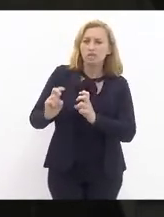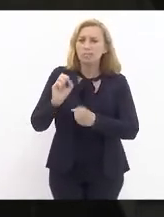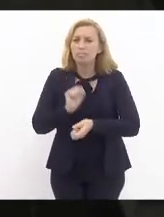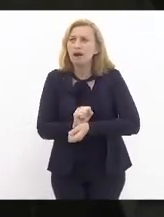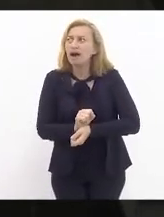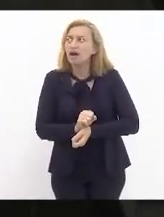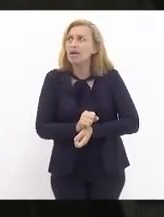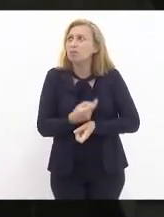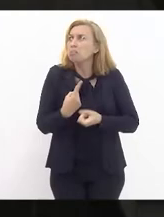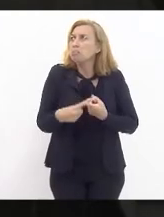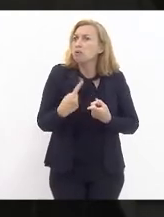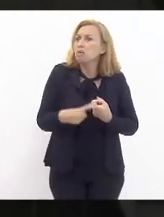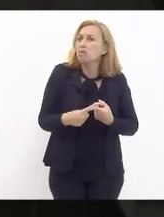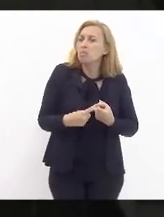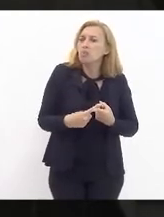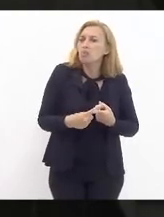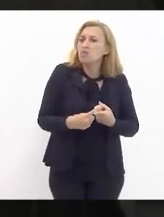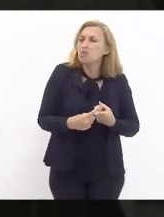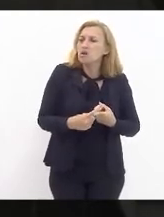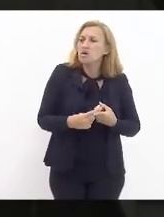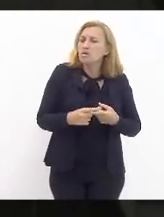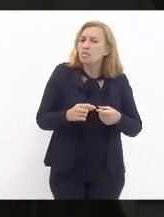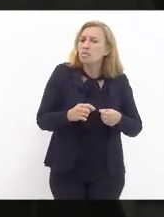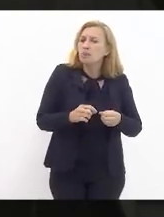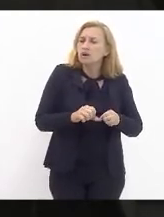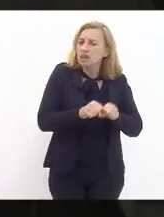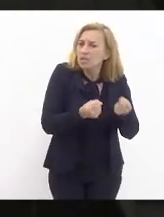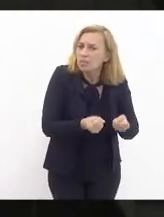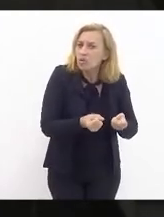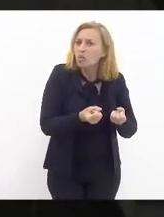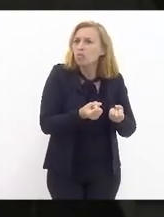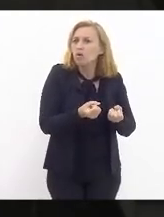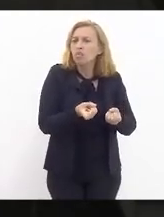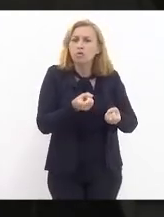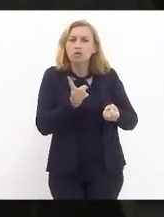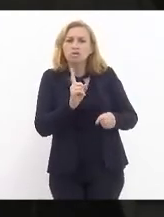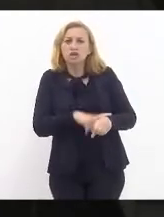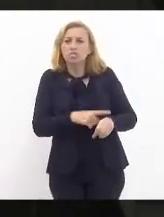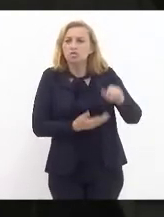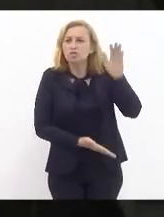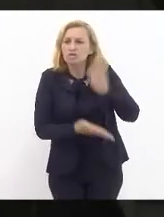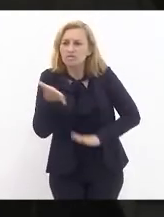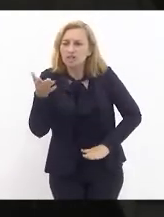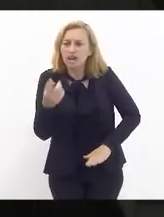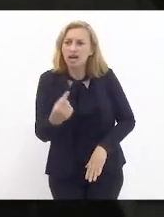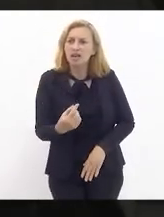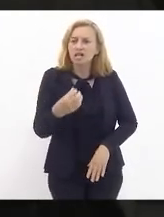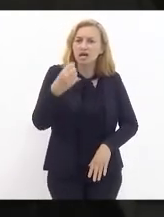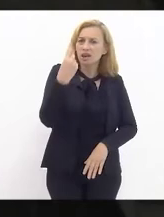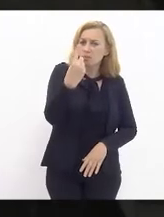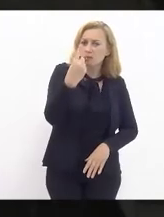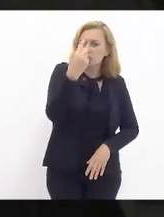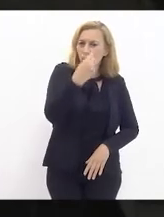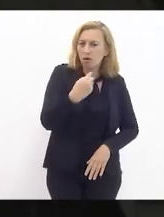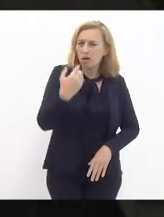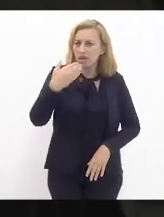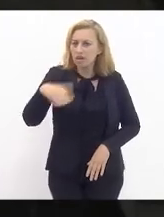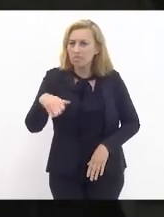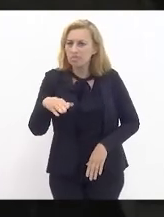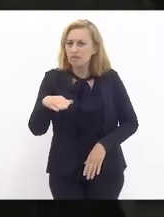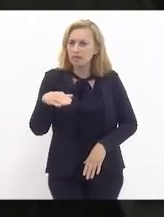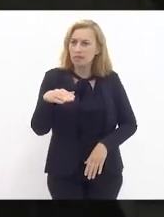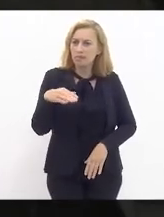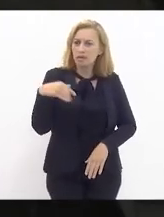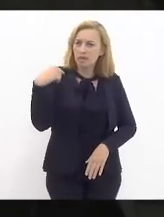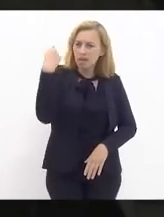o trem enguiçou, o tempo de viagem, que era uma hora e meia, no Expresso,